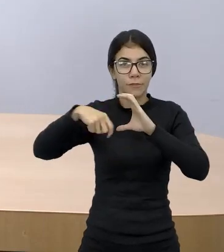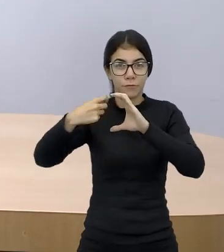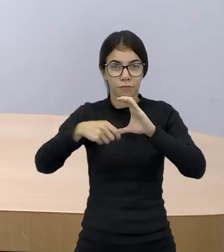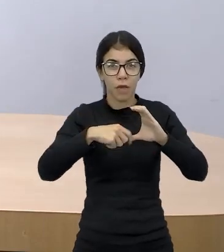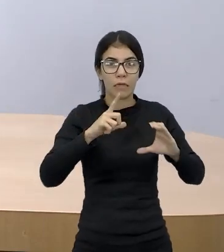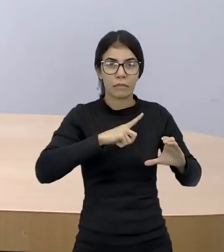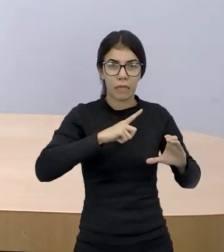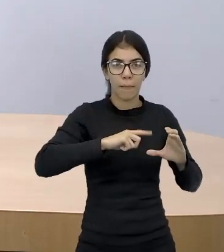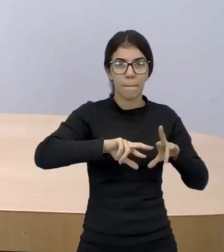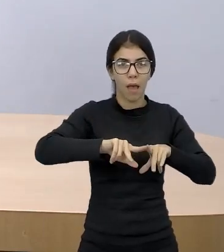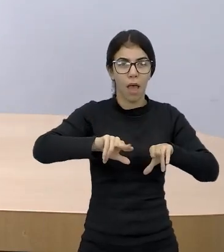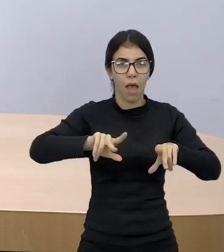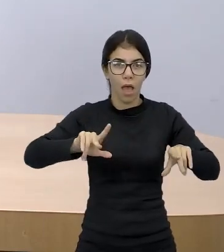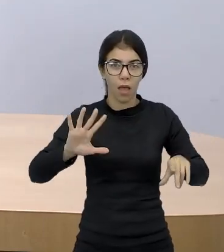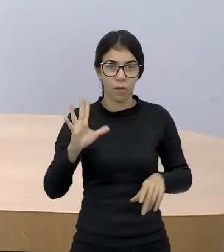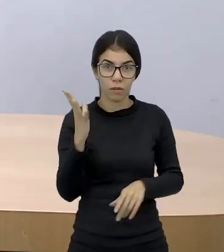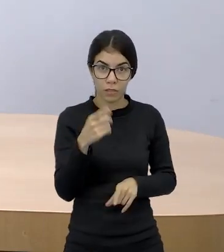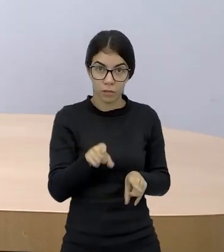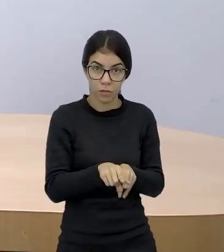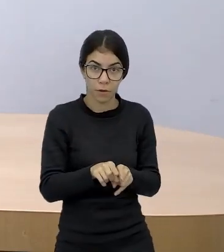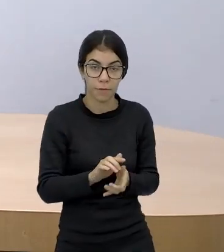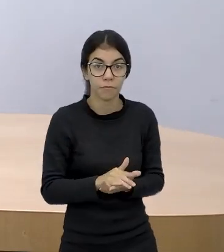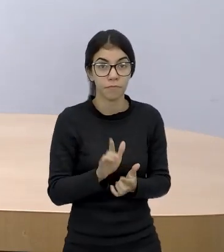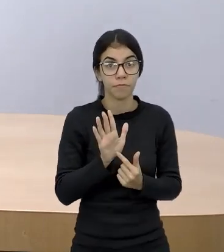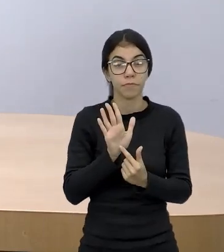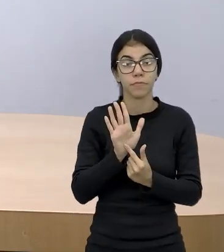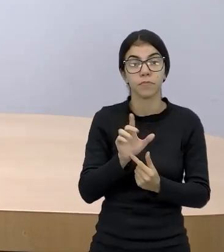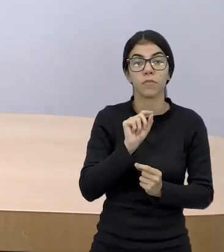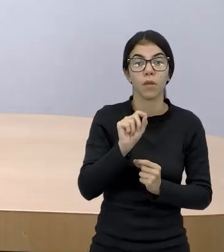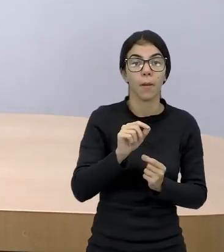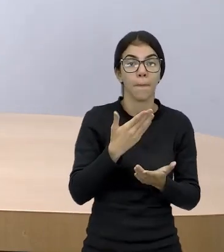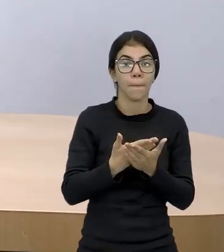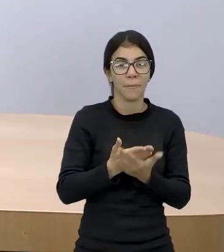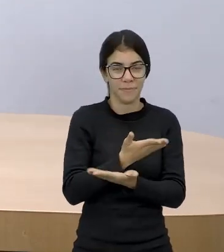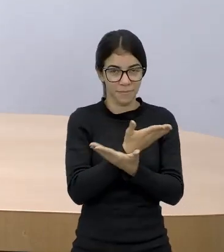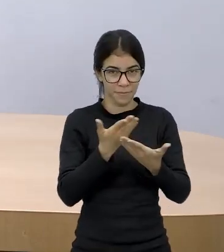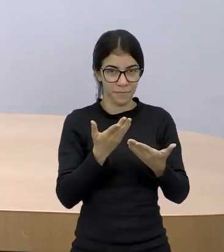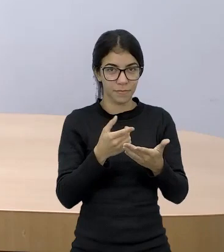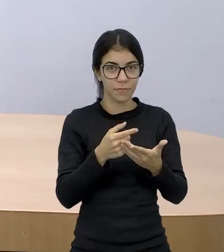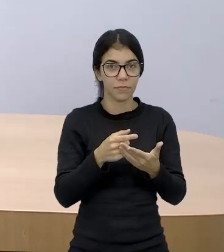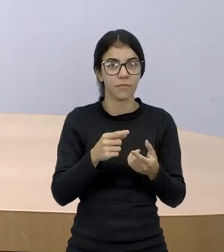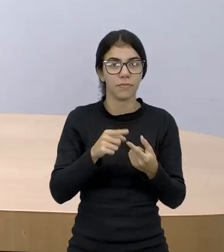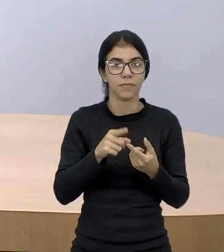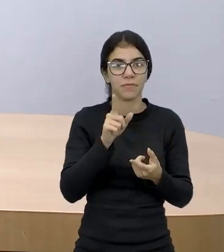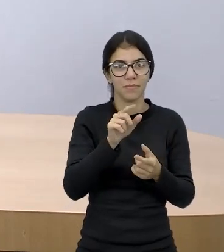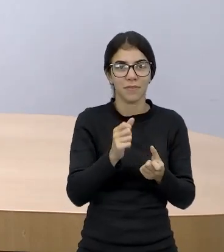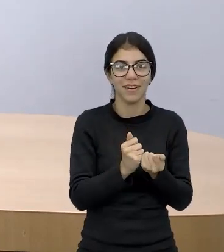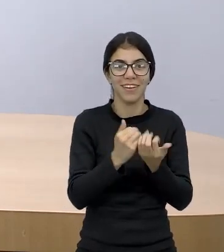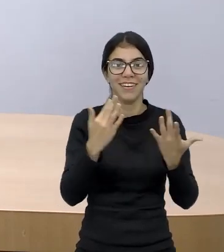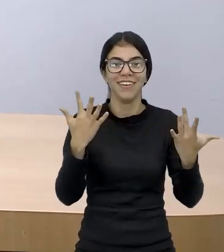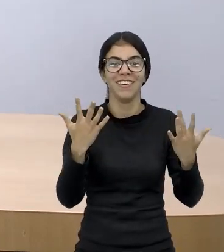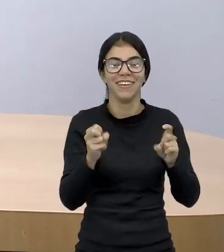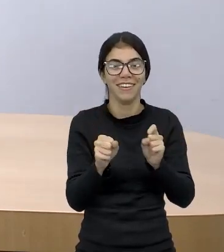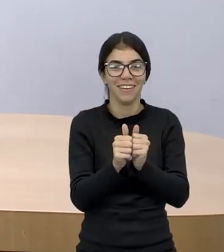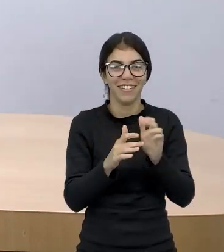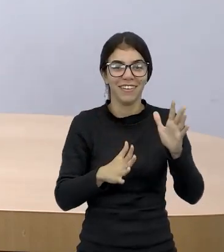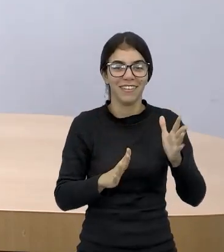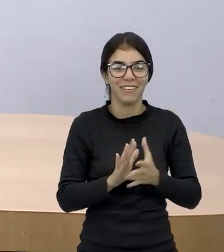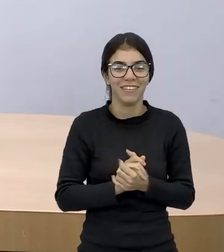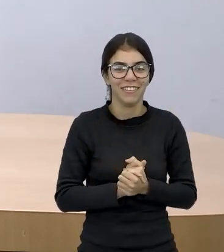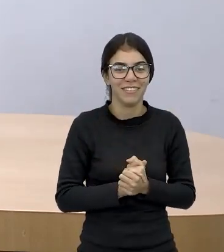Então tem muita gente aqui conosco, tá certo? Pra você, pra essa aula ser brilhante, porque você brilha. Gente, olha só,